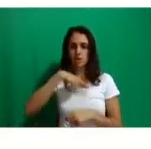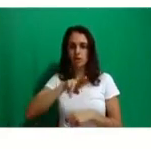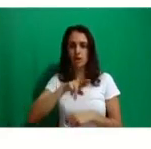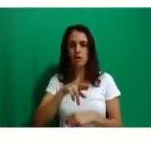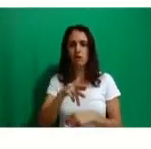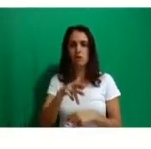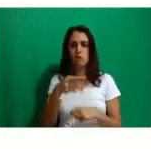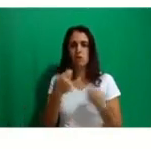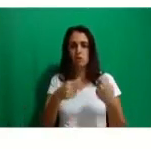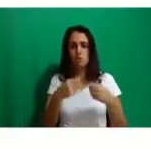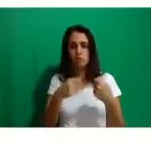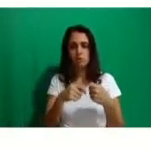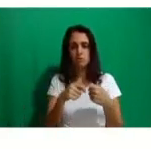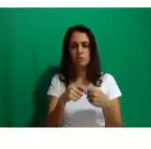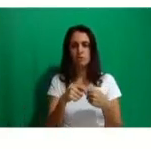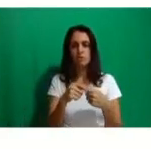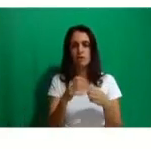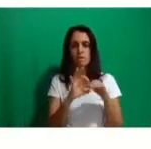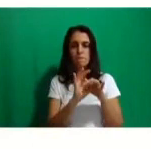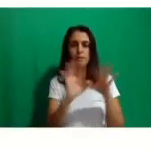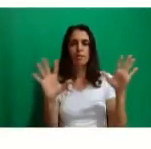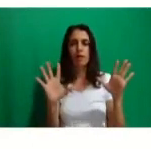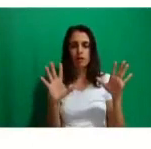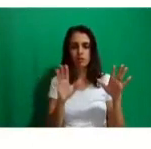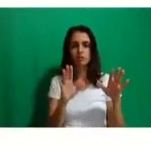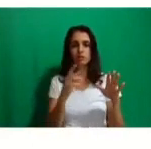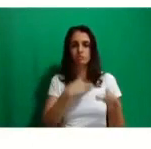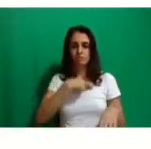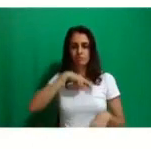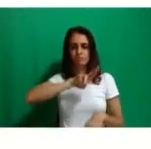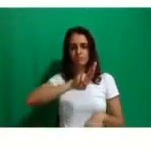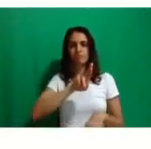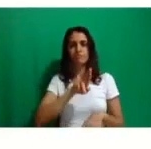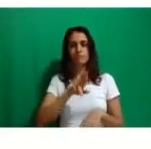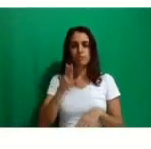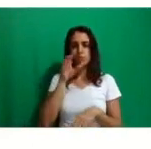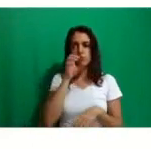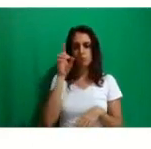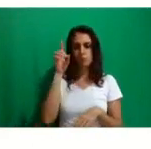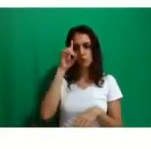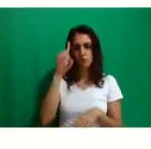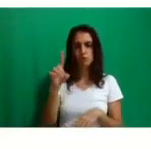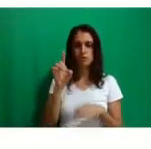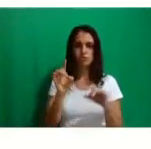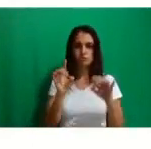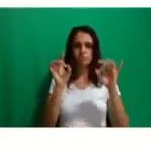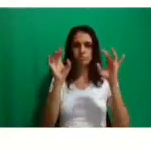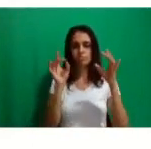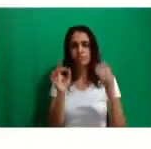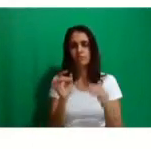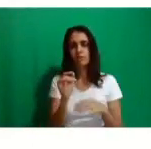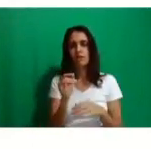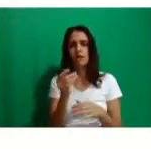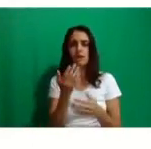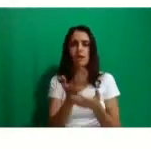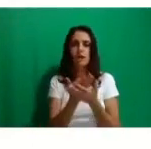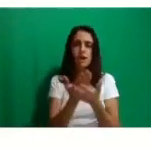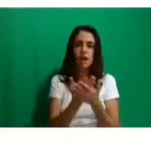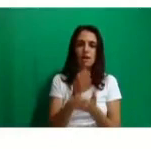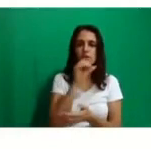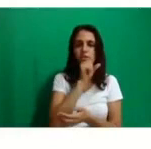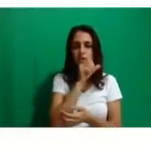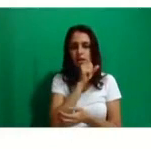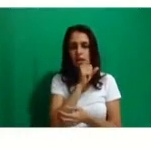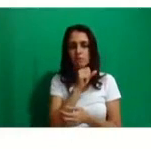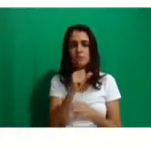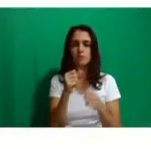aproveitamento de disciplinas ou algum de vocês que não pode, né, por questões religiosas, ter aula aos sábados, por favor,